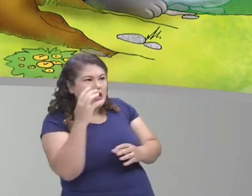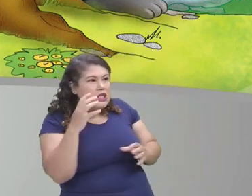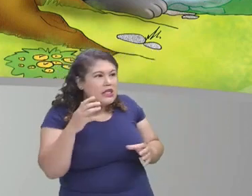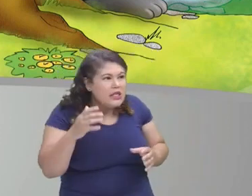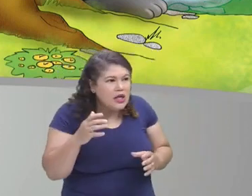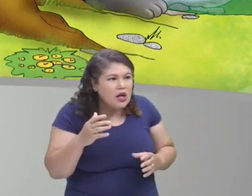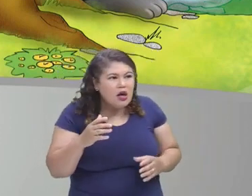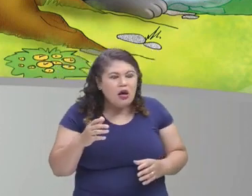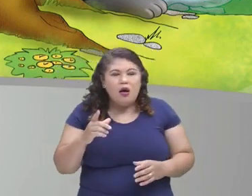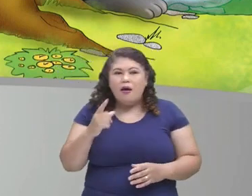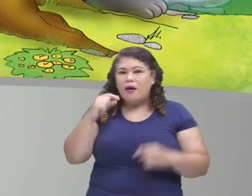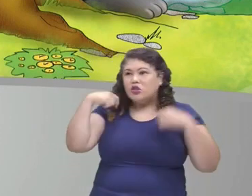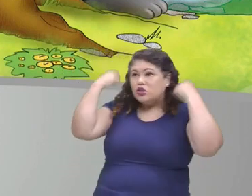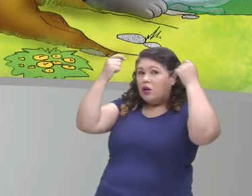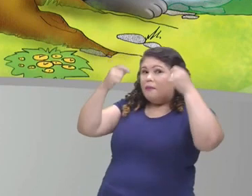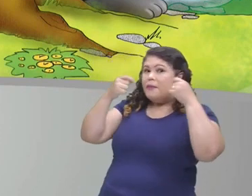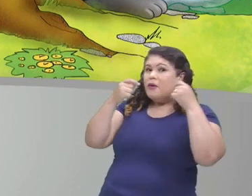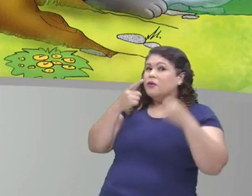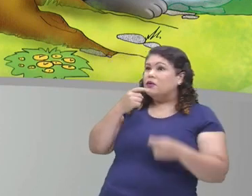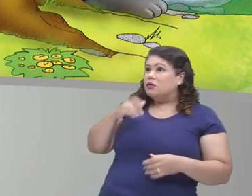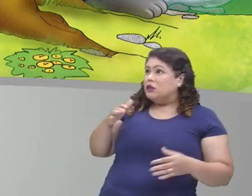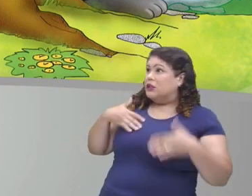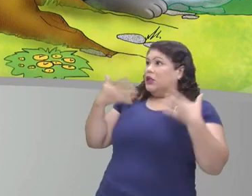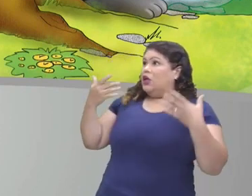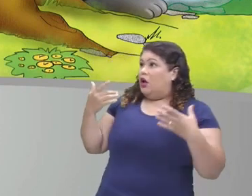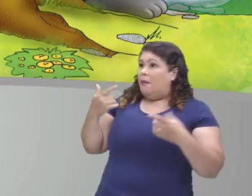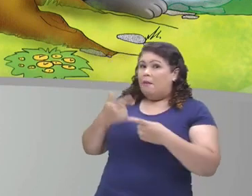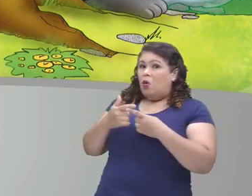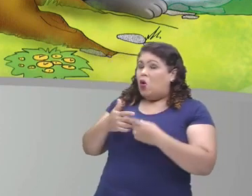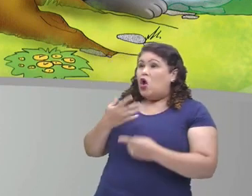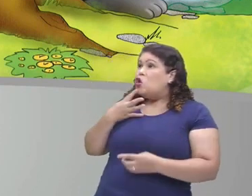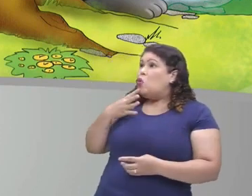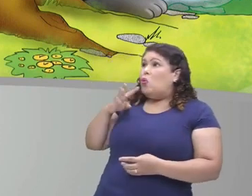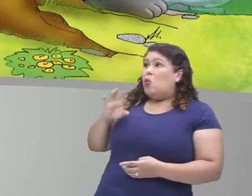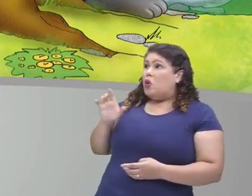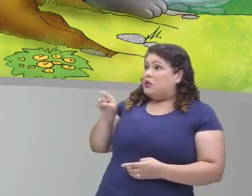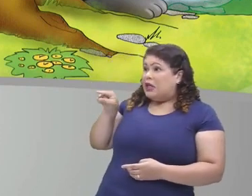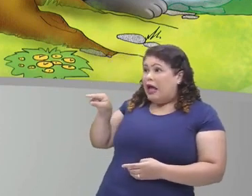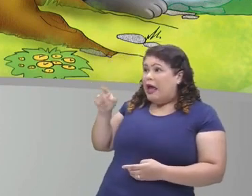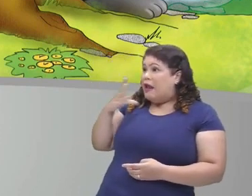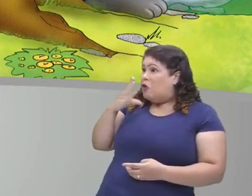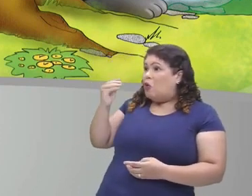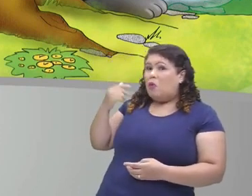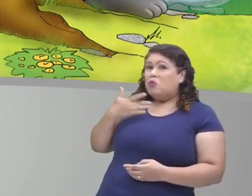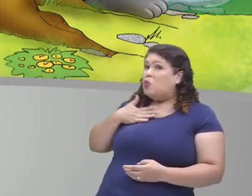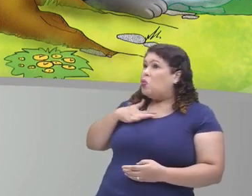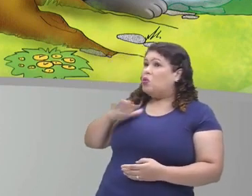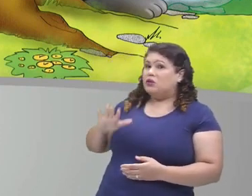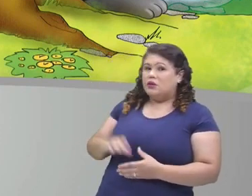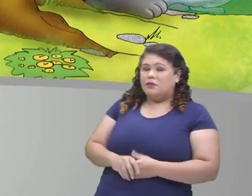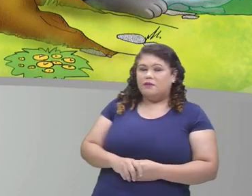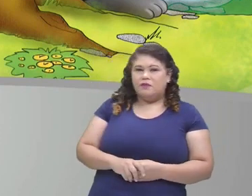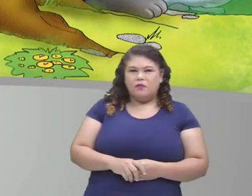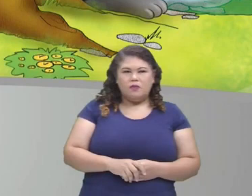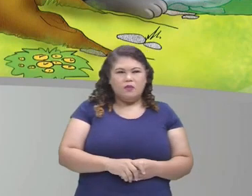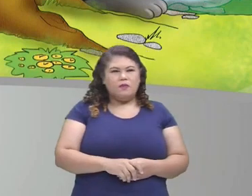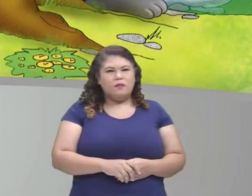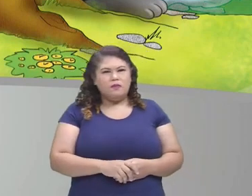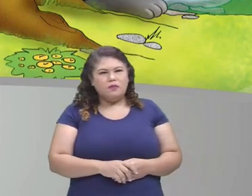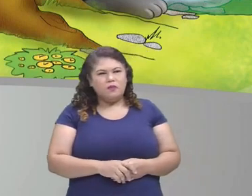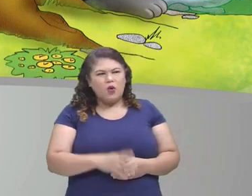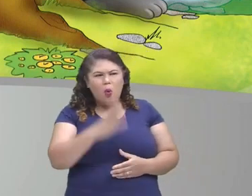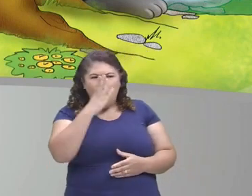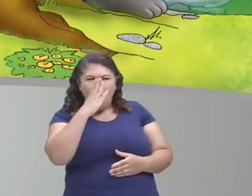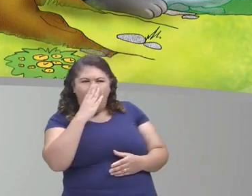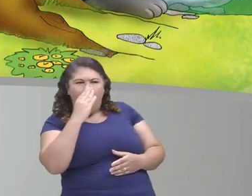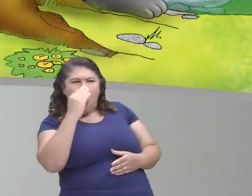perigosos. Olha aqui, crianças. O lobo malvado, bem pertinho da Chapeuzinho Vermelho. E o que foi que